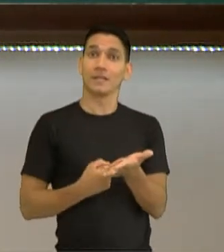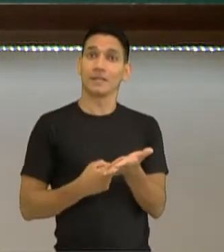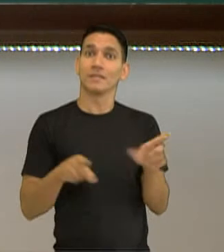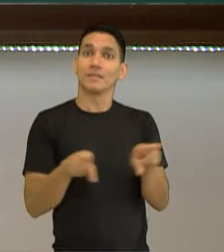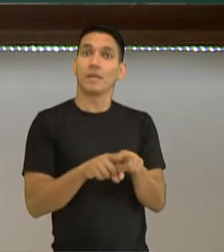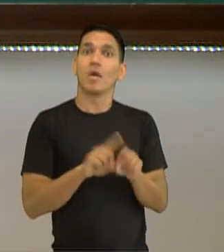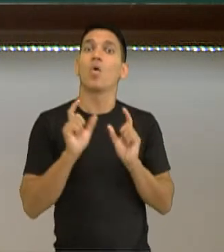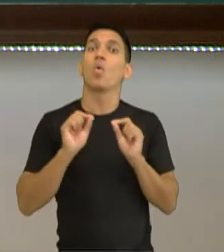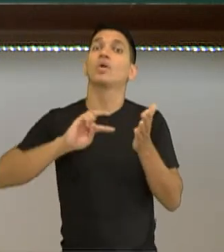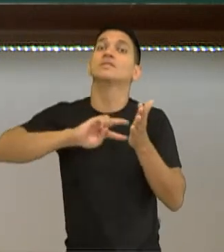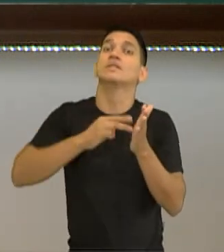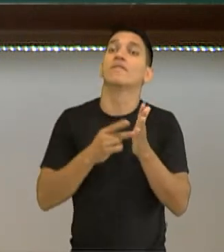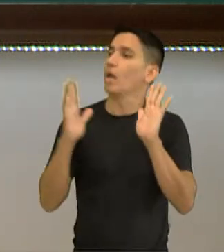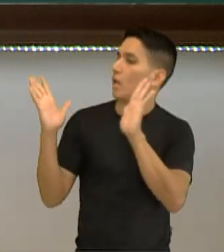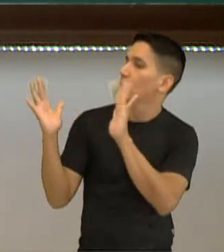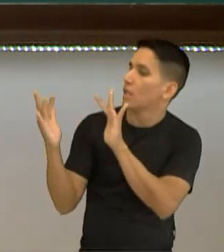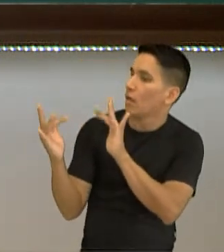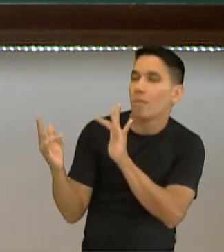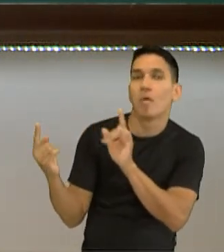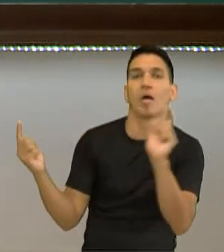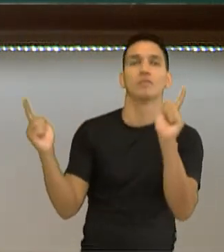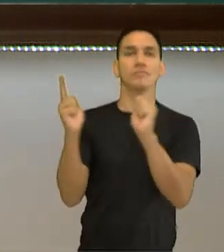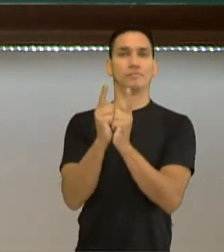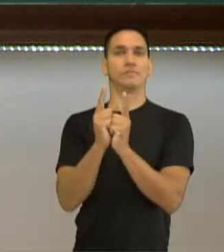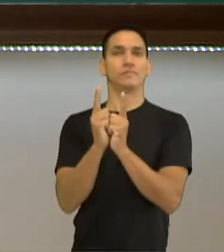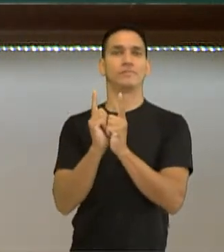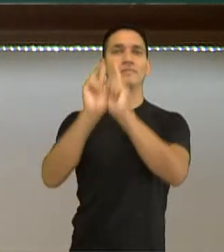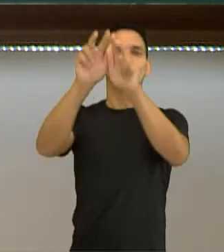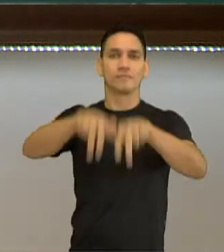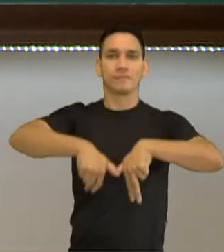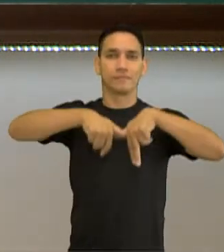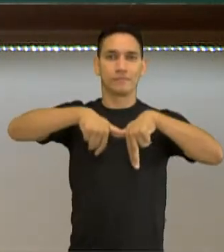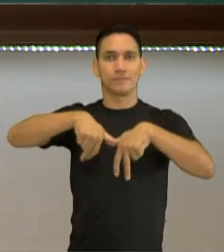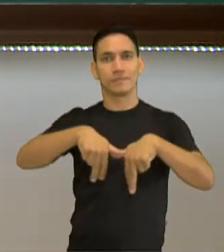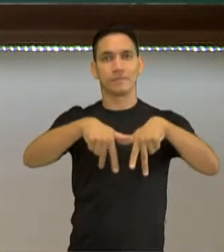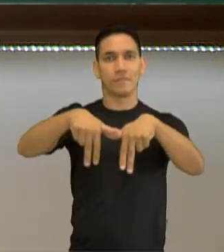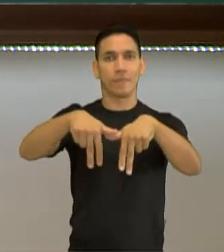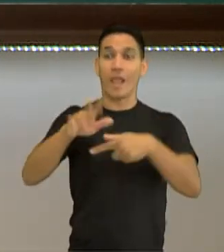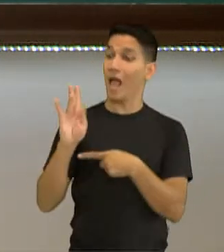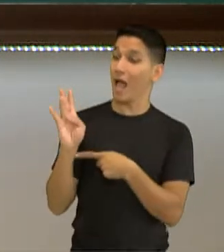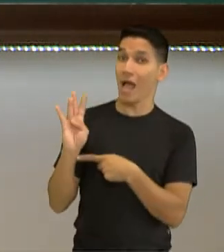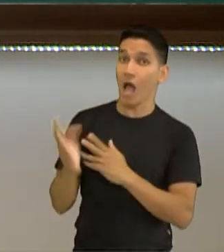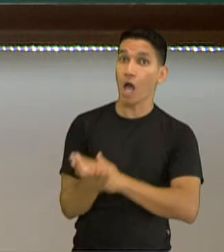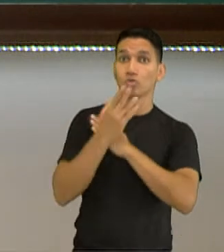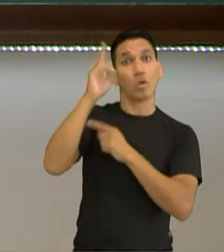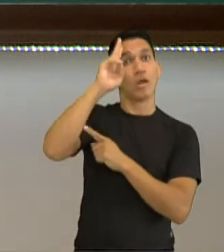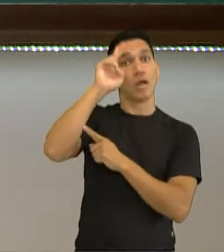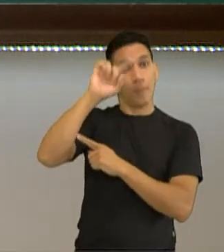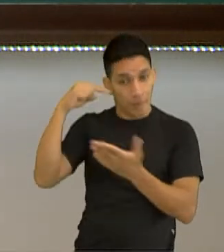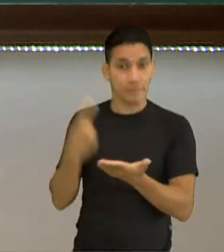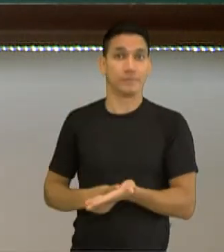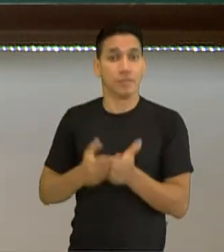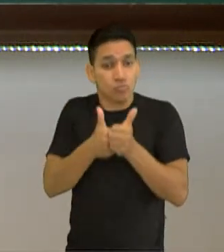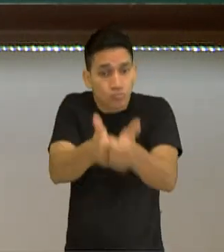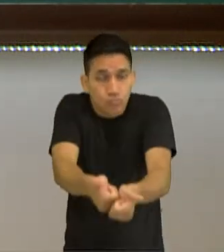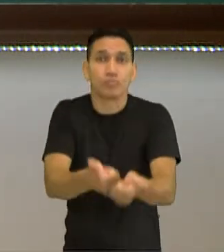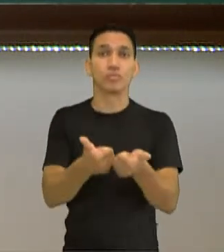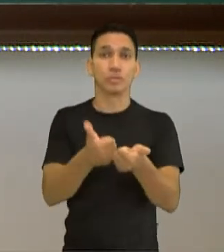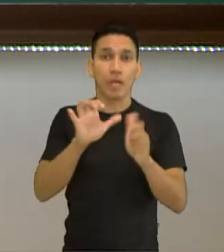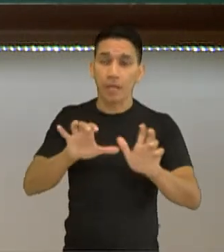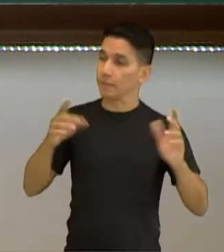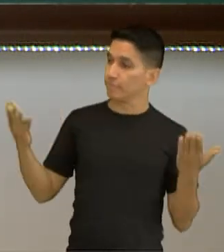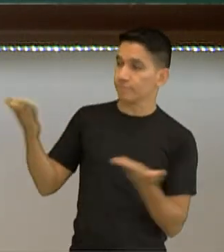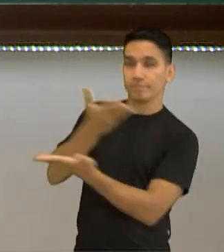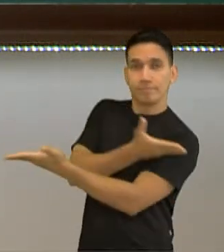está namorando com aquela pessoa. E a aliança serve para lembrar deste compromisso. De algo que você tem que cumprir com aquela